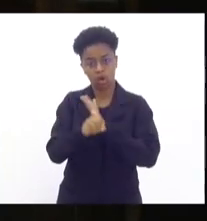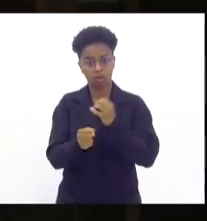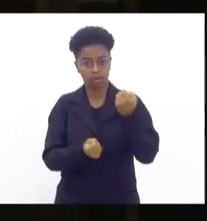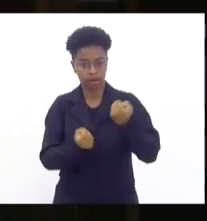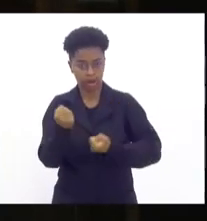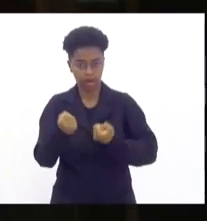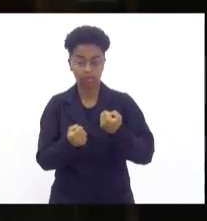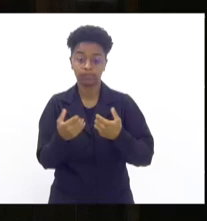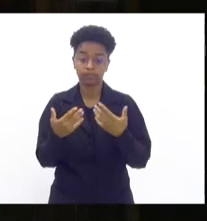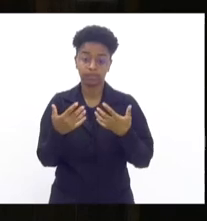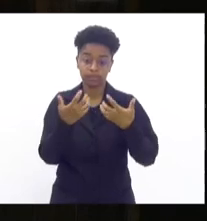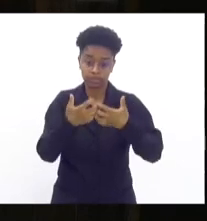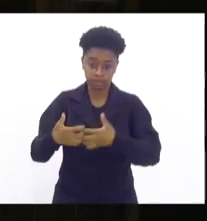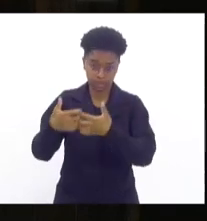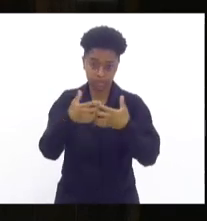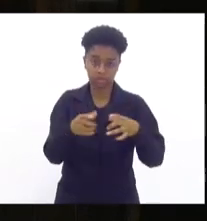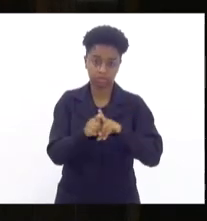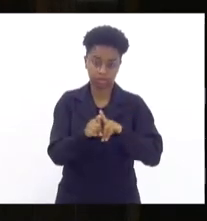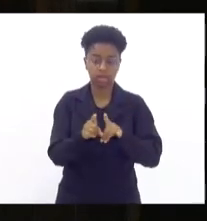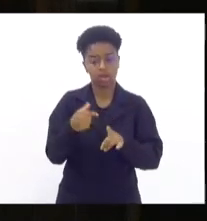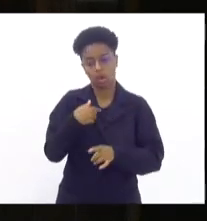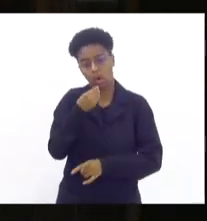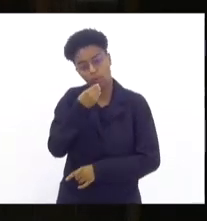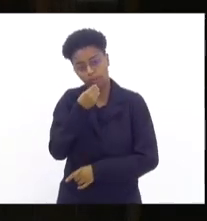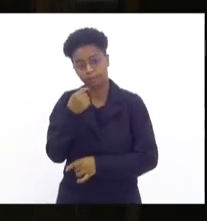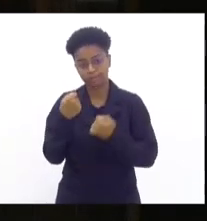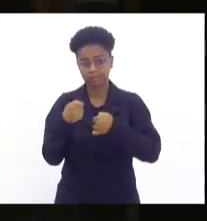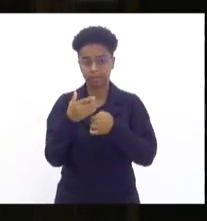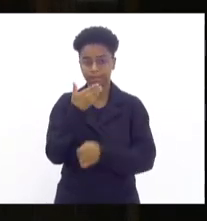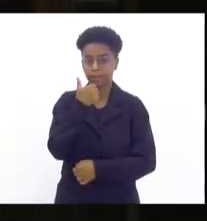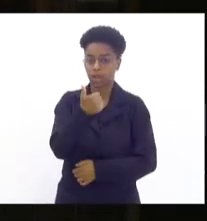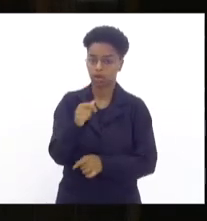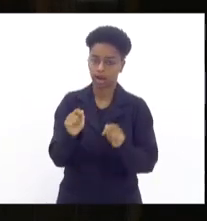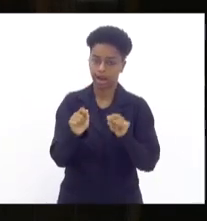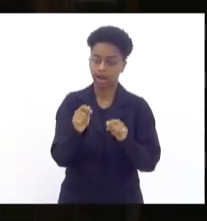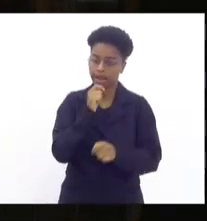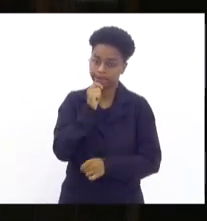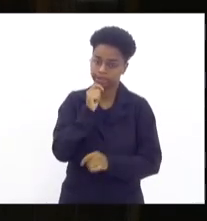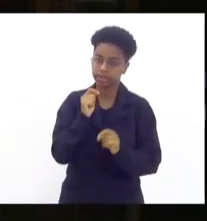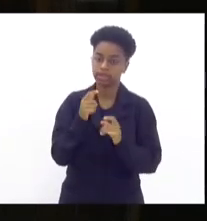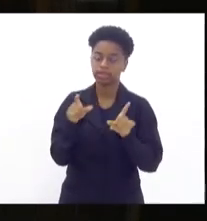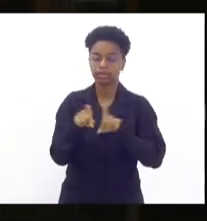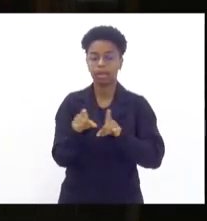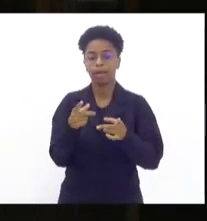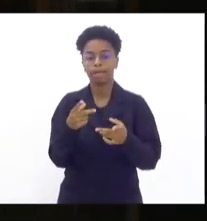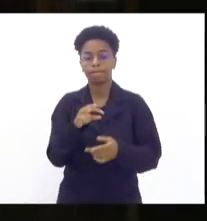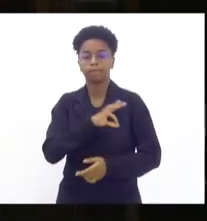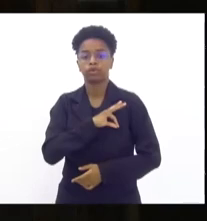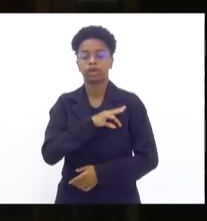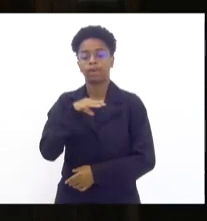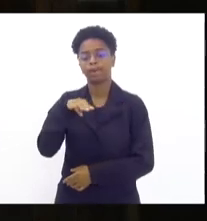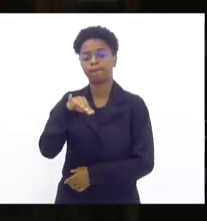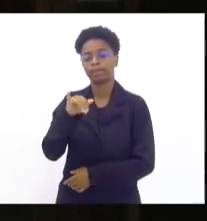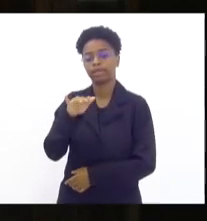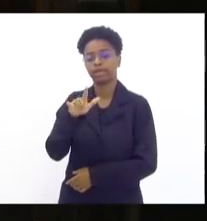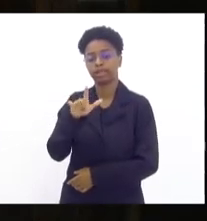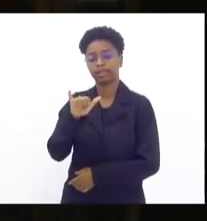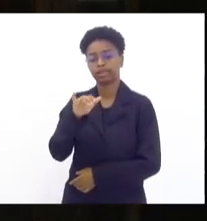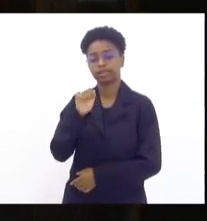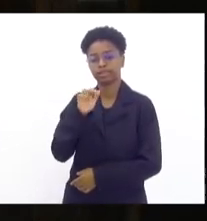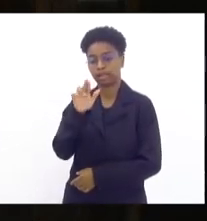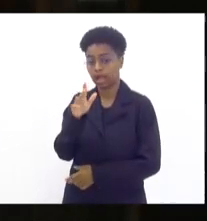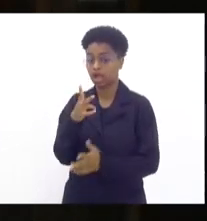melhorar em alguns pontos e nós vamos melhorar. A polícia militar, como a própria Tia Ju, o deputado Rodrigo Amorim falou, nós somos